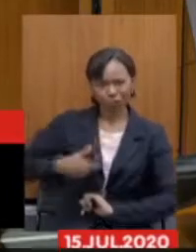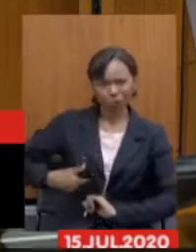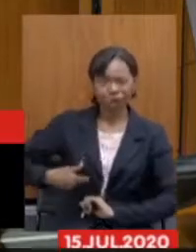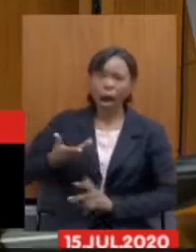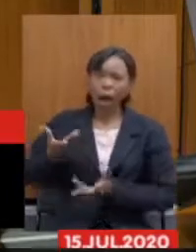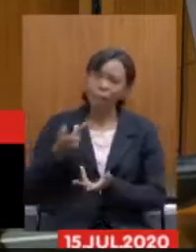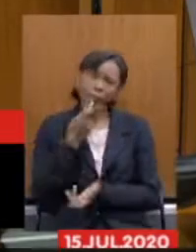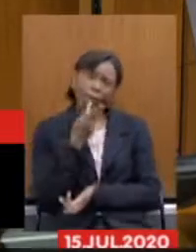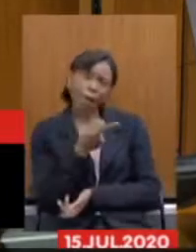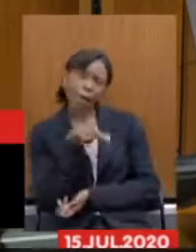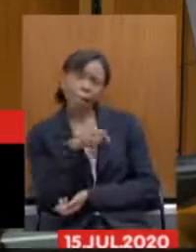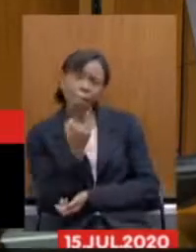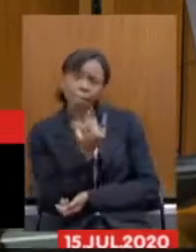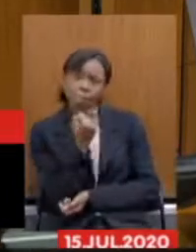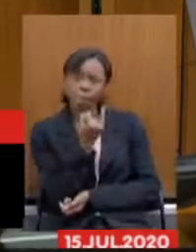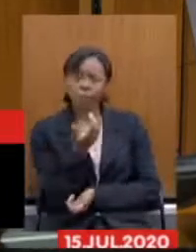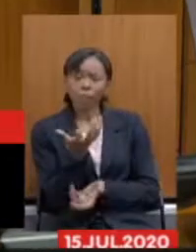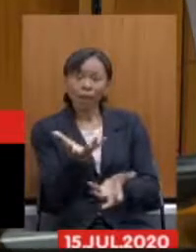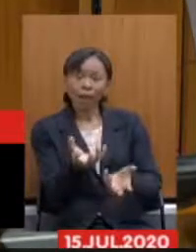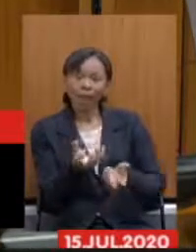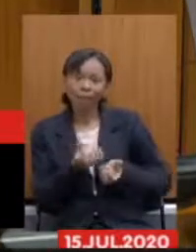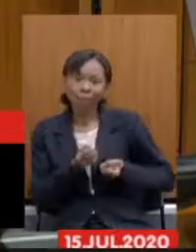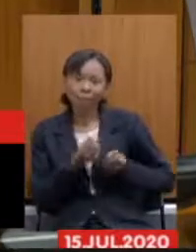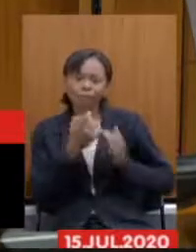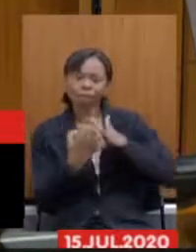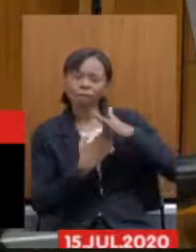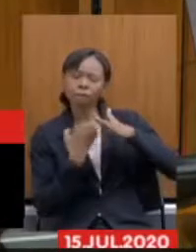mas isso é importante para atrair empresas não, vamos lá